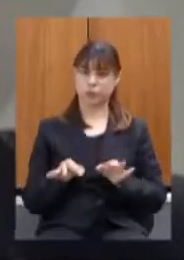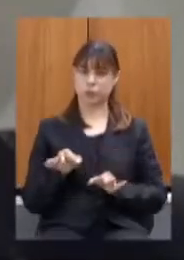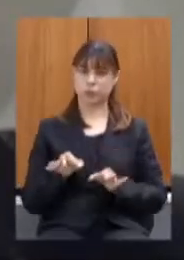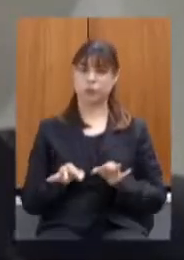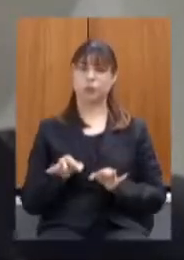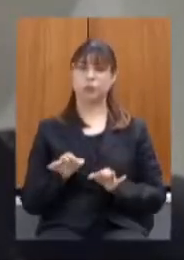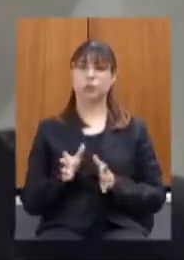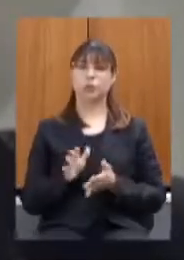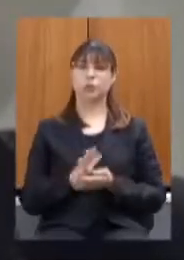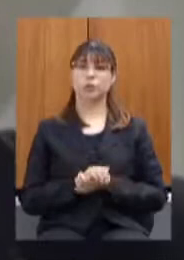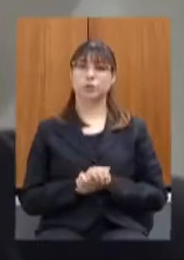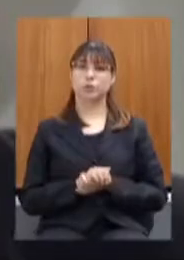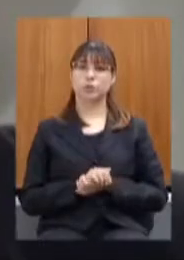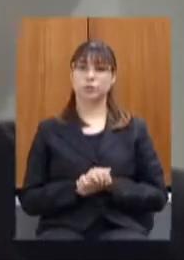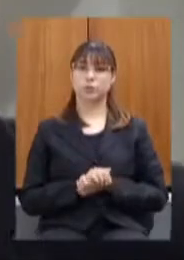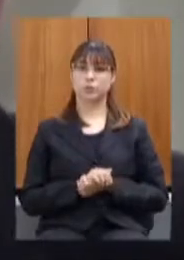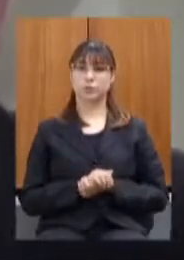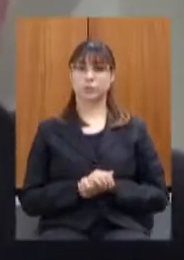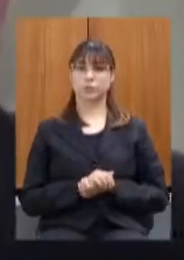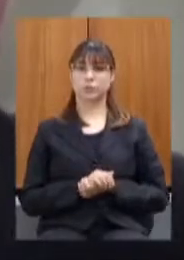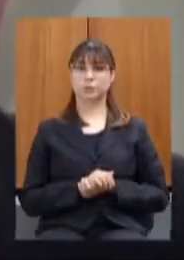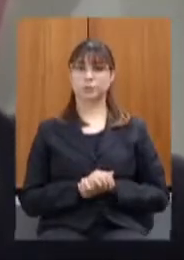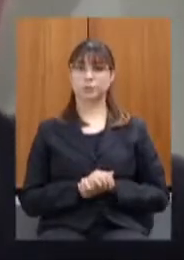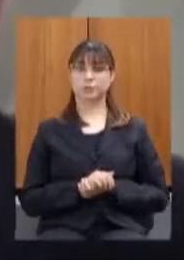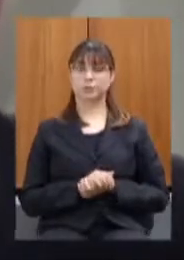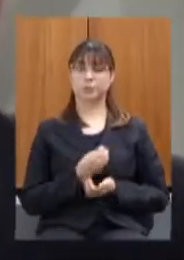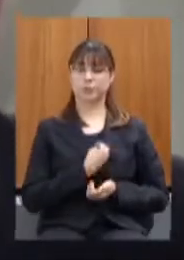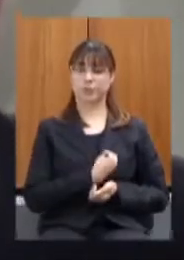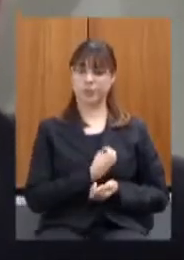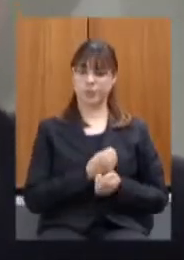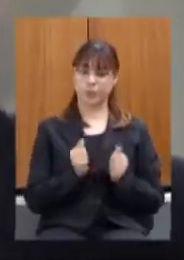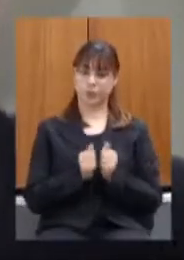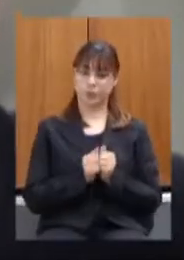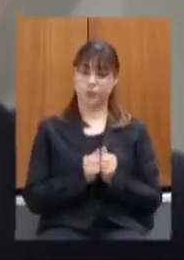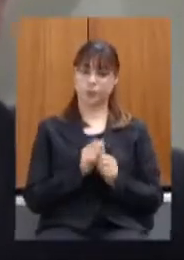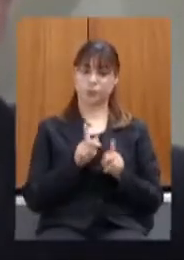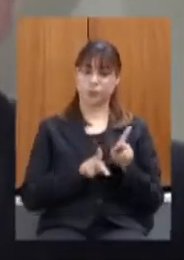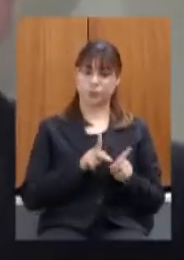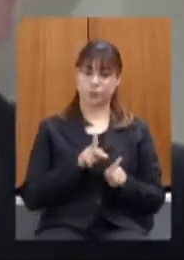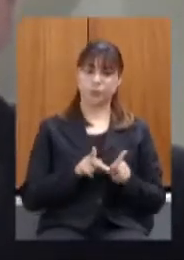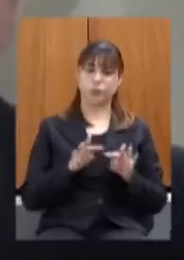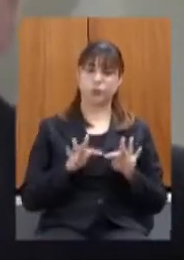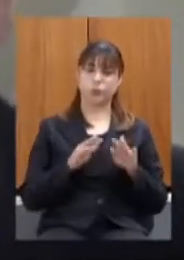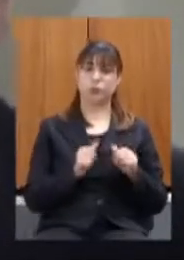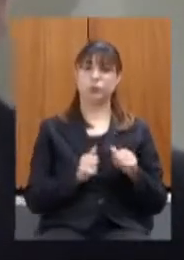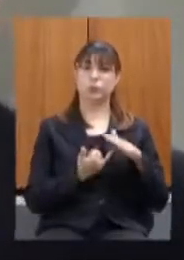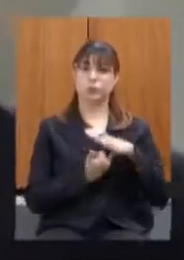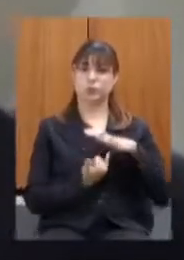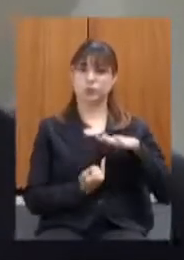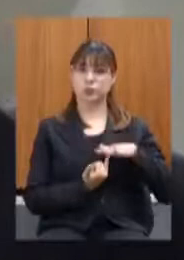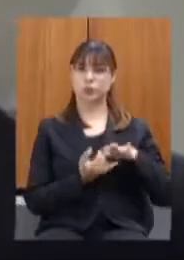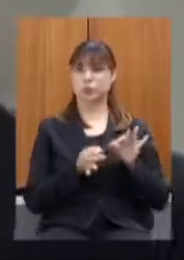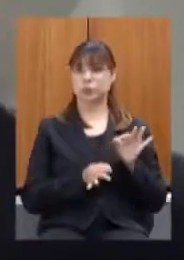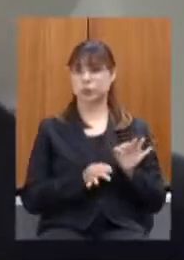participa por lado do poder público todas as instituições jurídicas